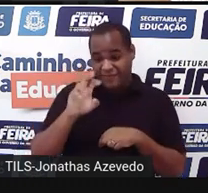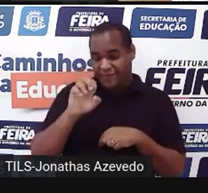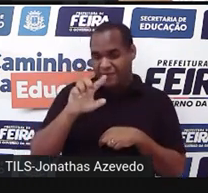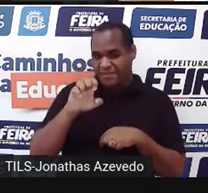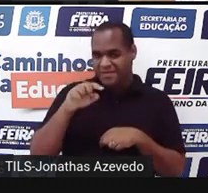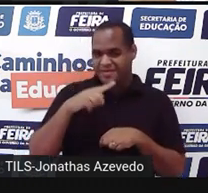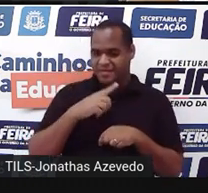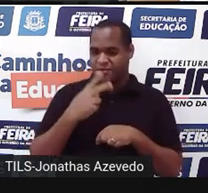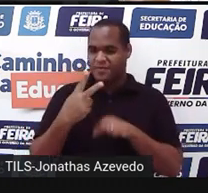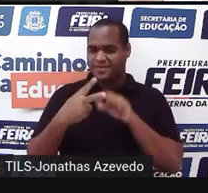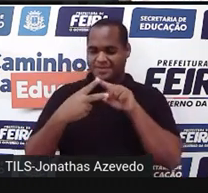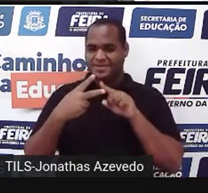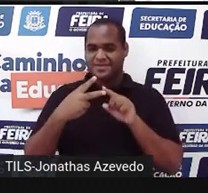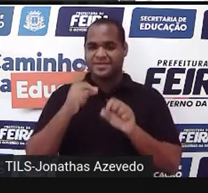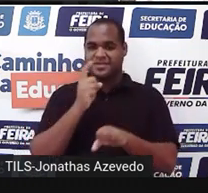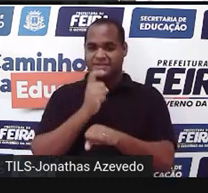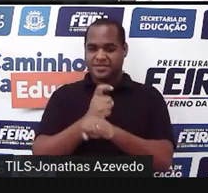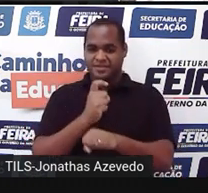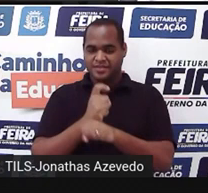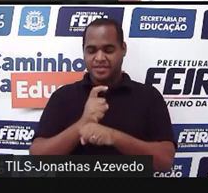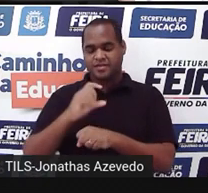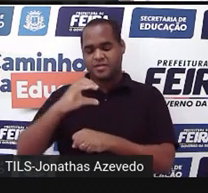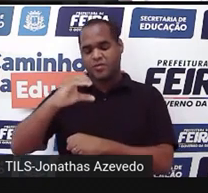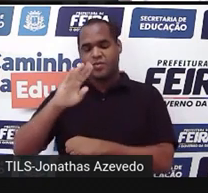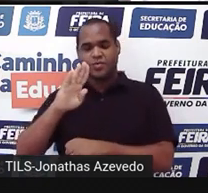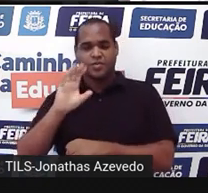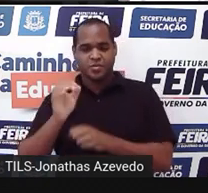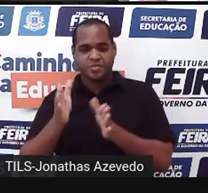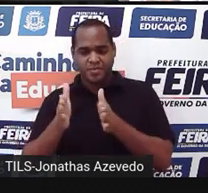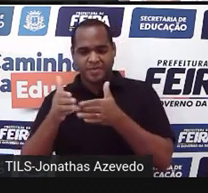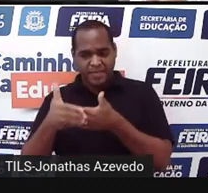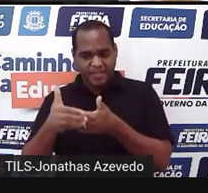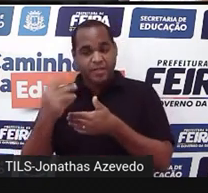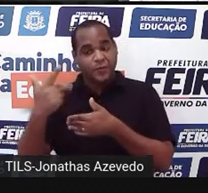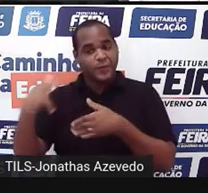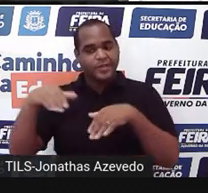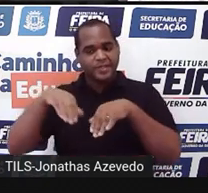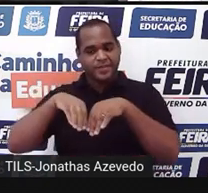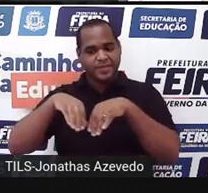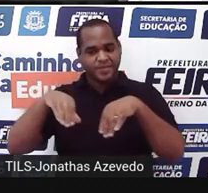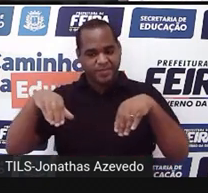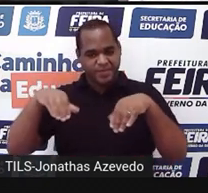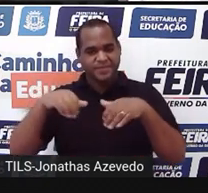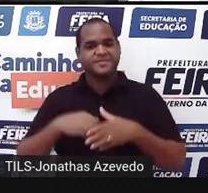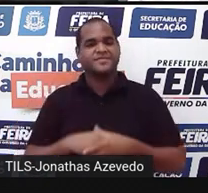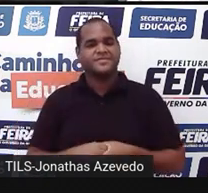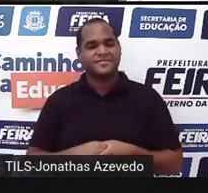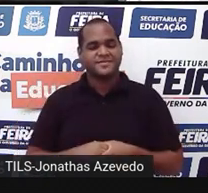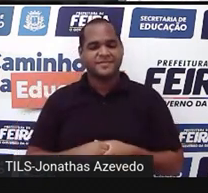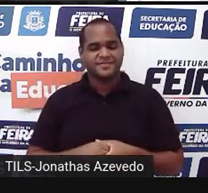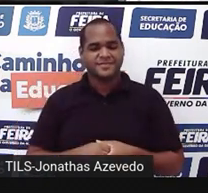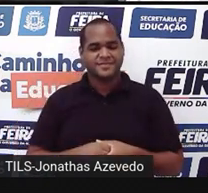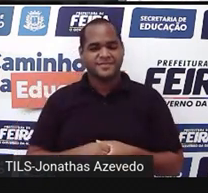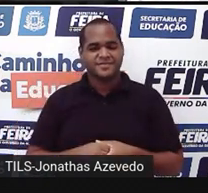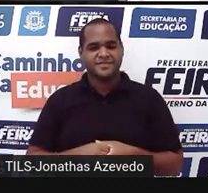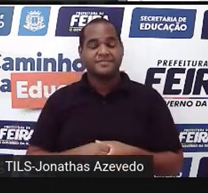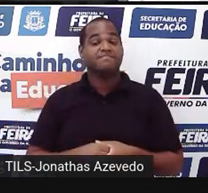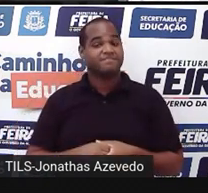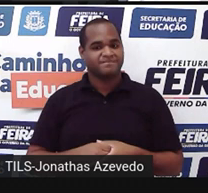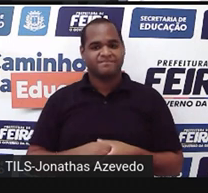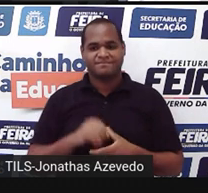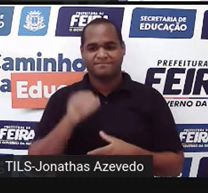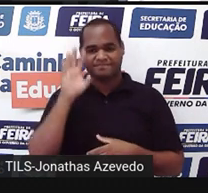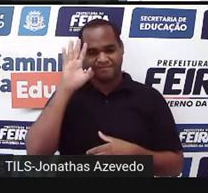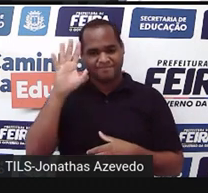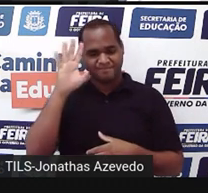dois sólidos. Um é o cubinho, esse daí, e o outro é o paralelepípedo. Então, pensa